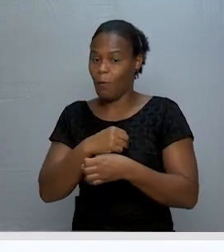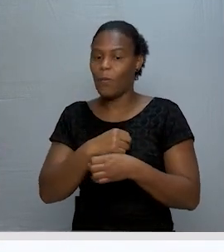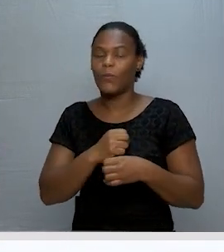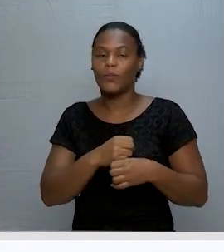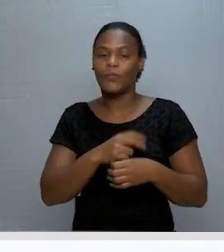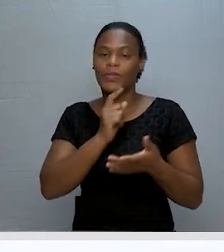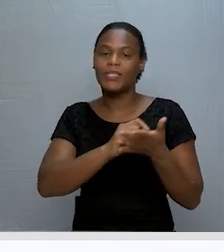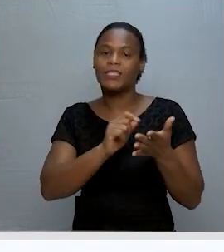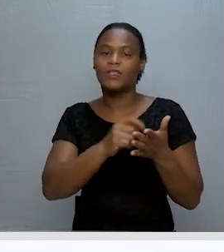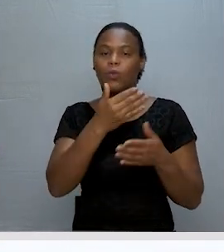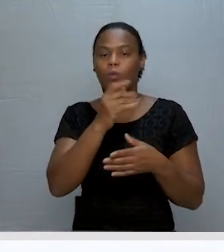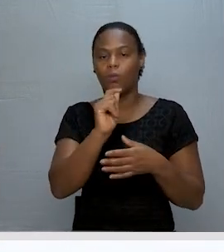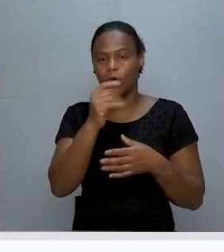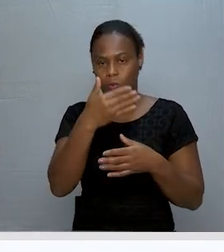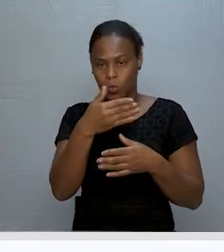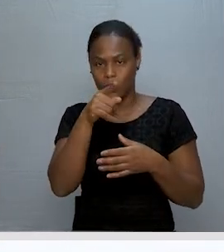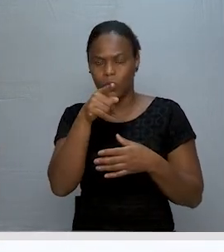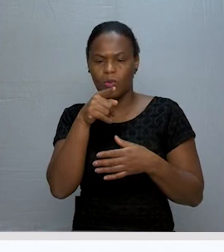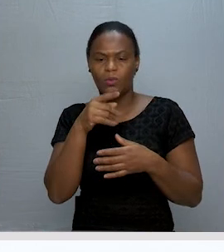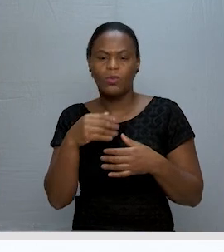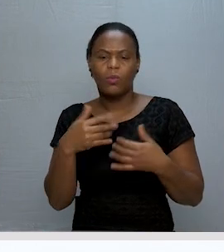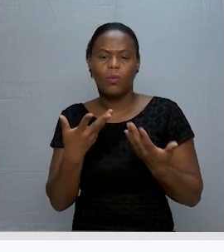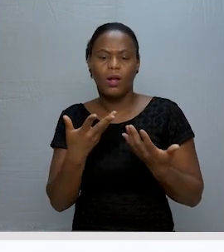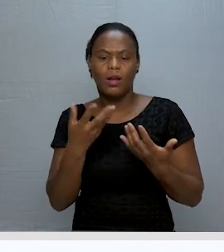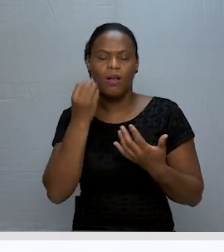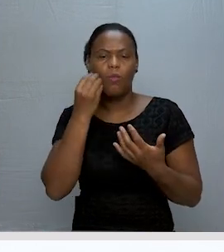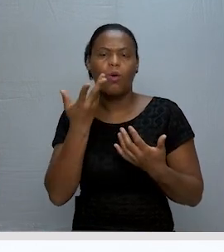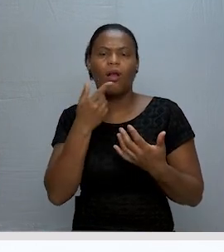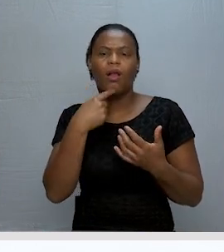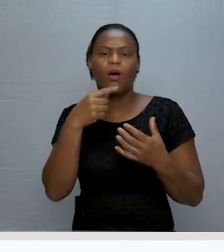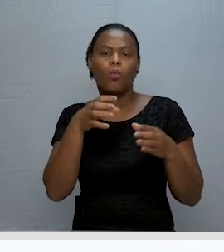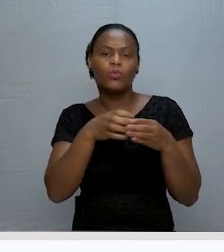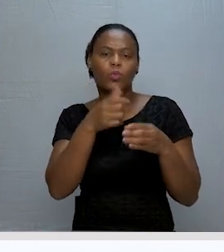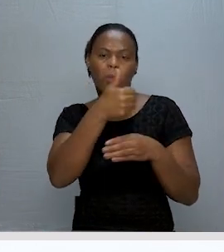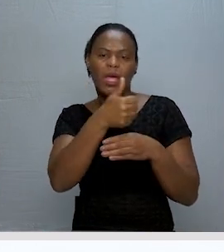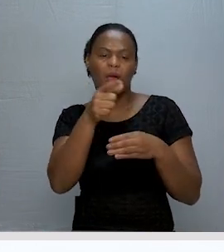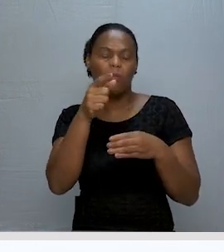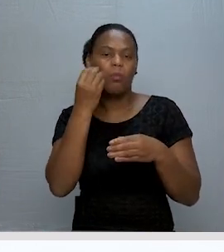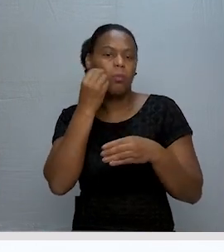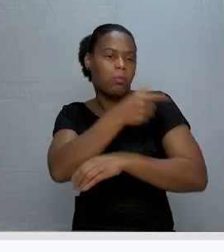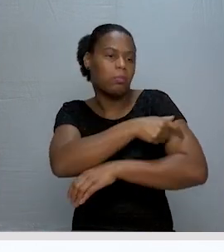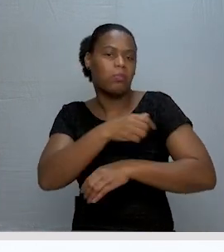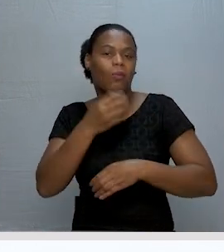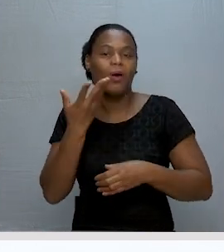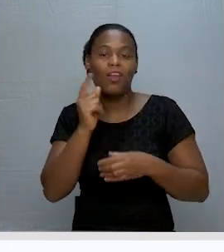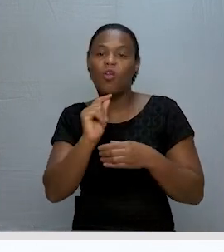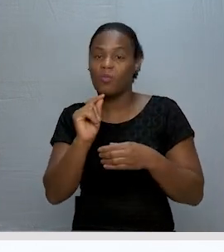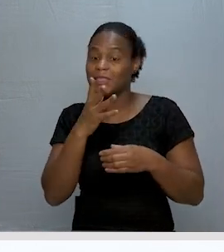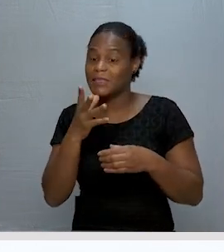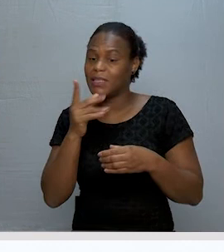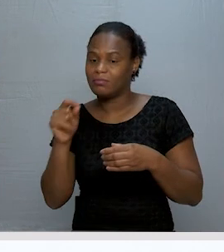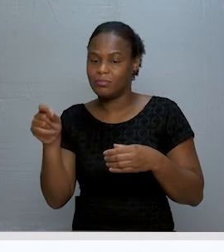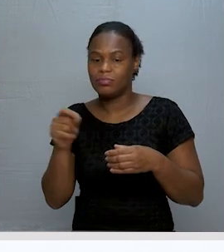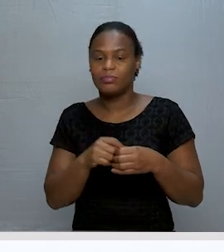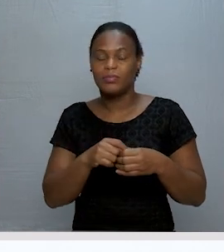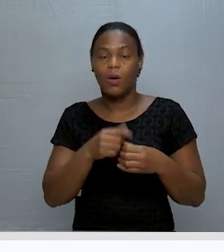Exercício 1.1, em que modo está representado o conjunto B? Exercício 1.2,